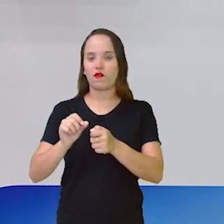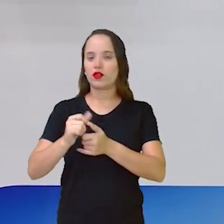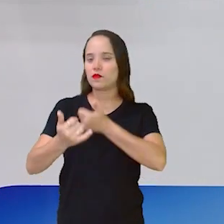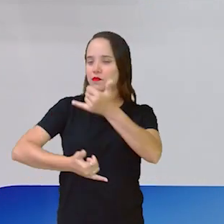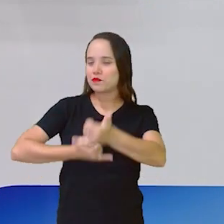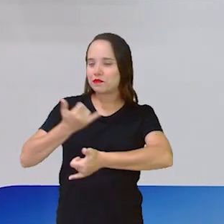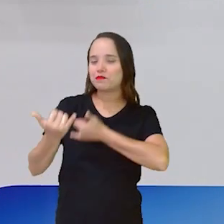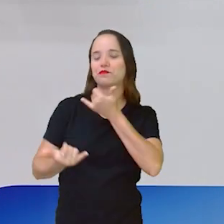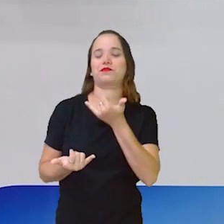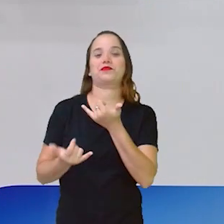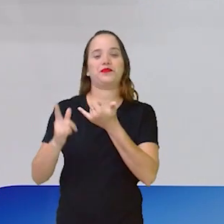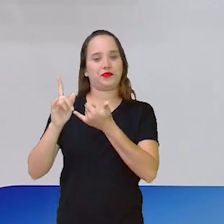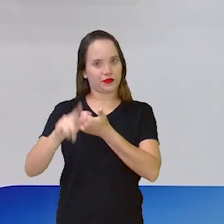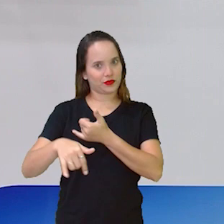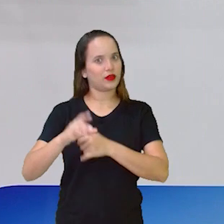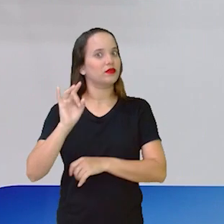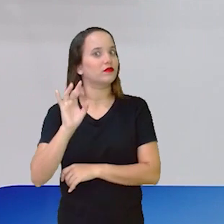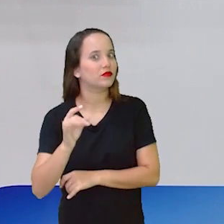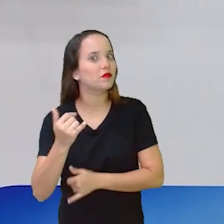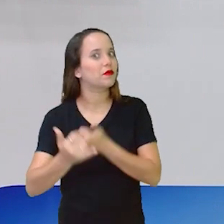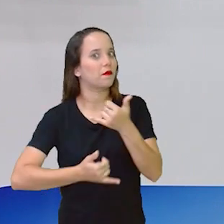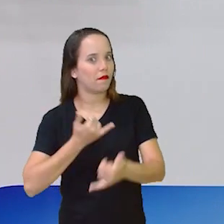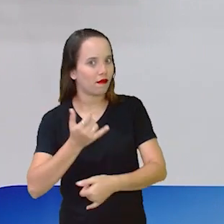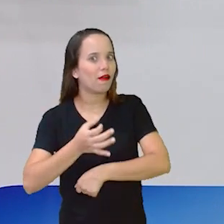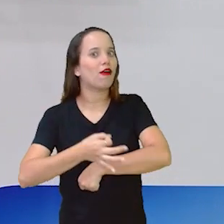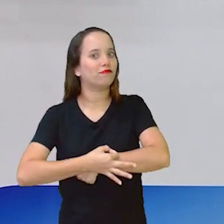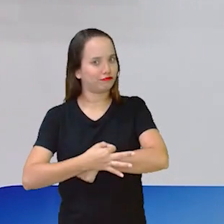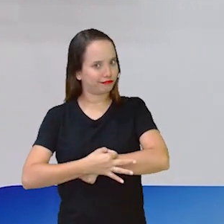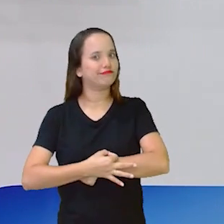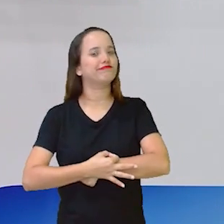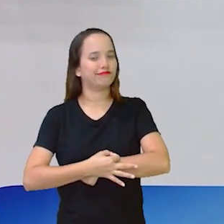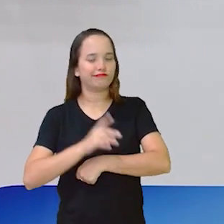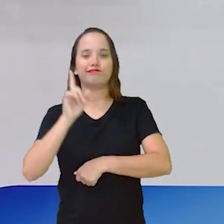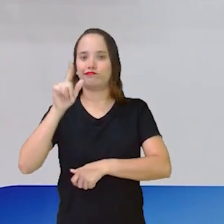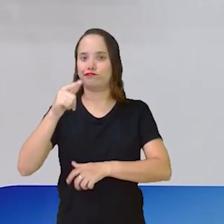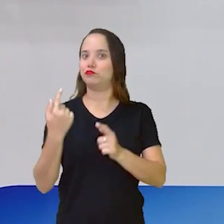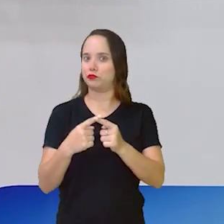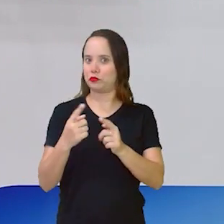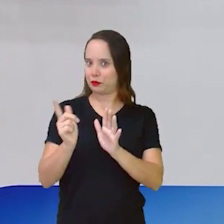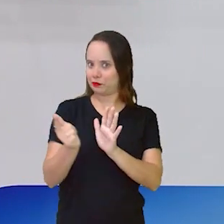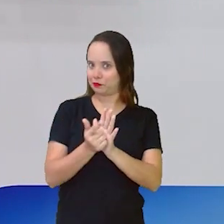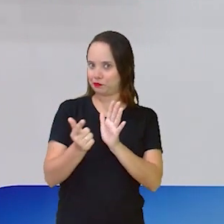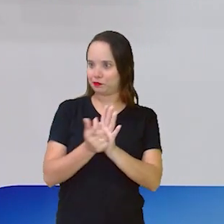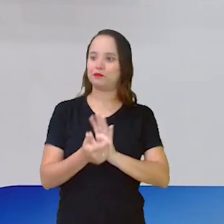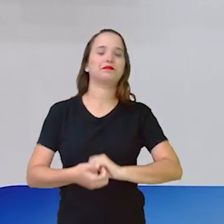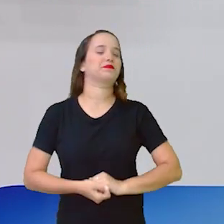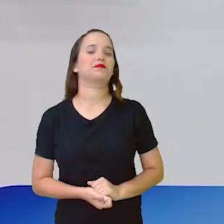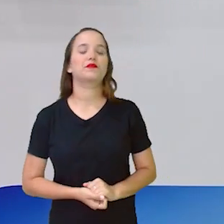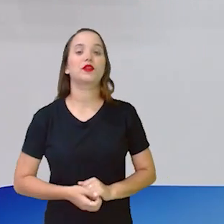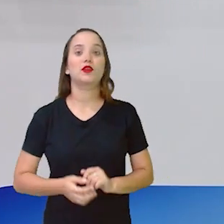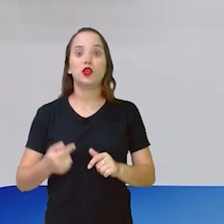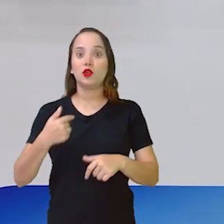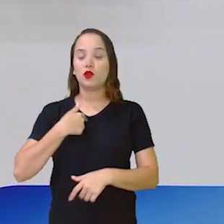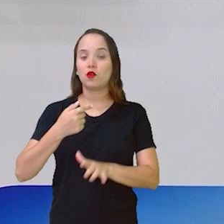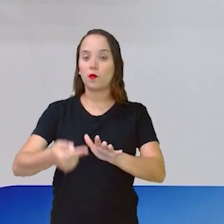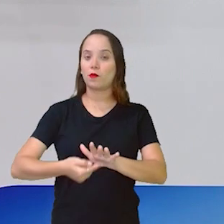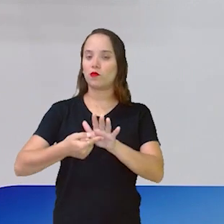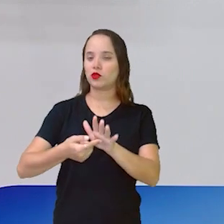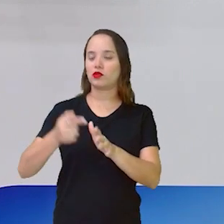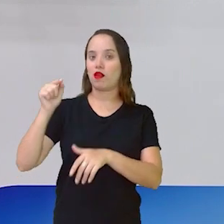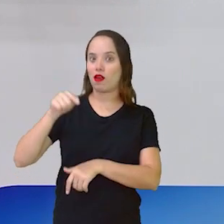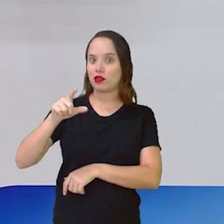Um relógio de brinquedo. Um relógio de papel. E eu trouxe essa opção aqui, que são esses